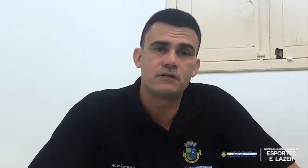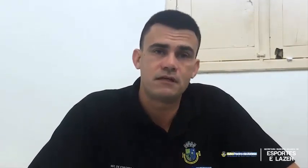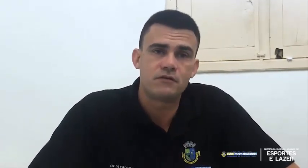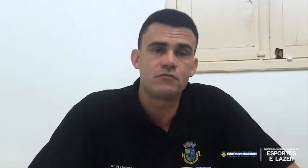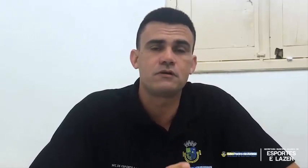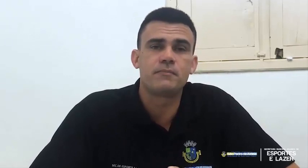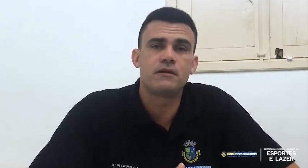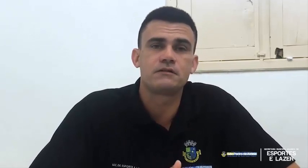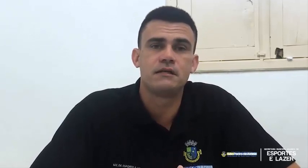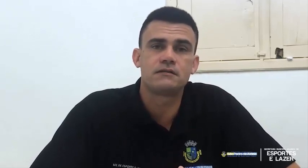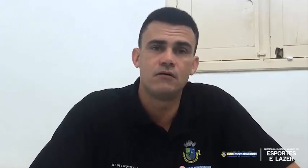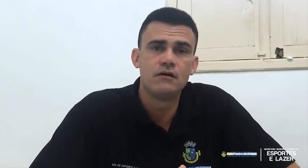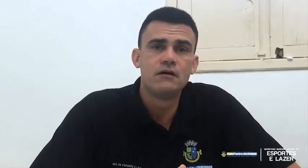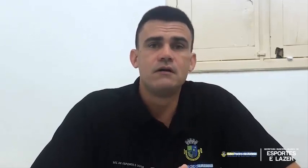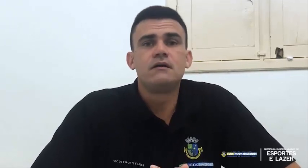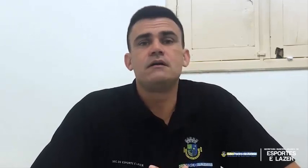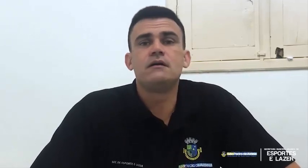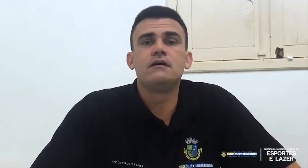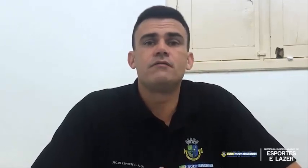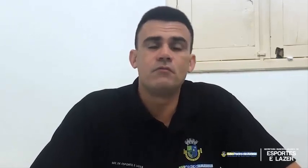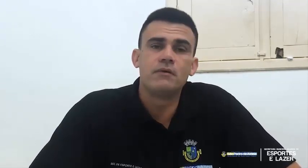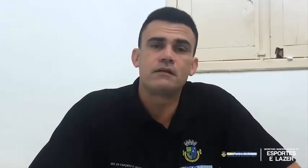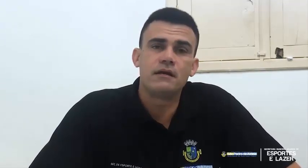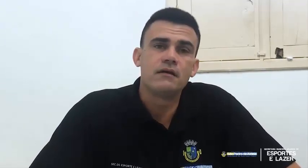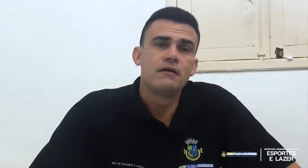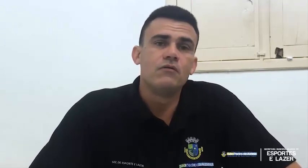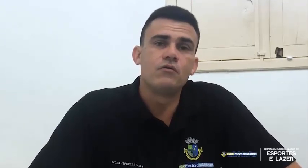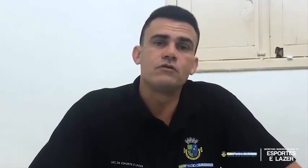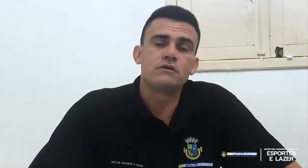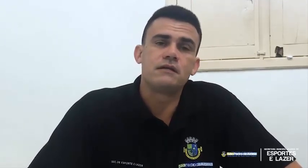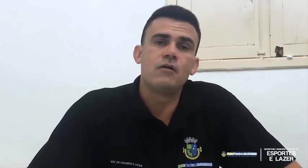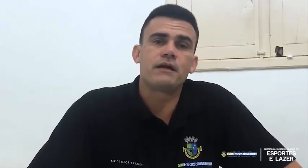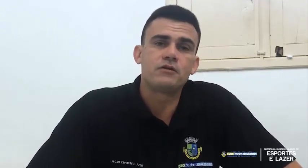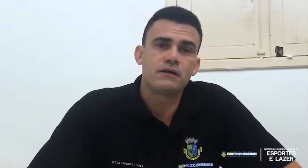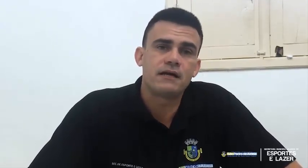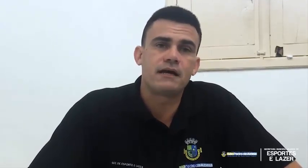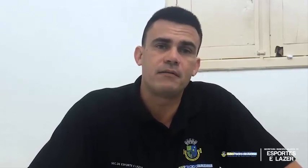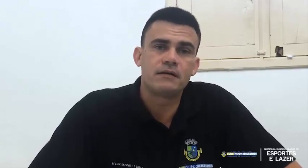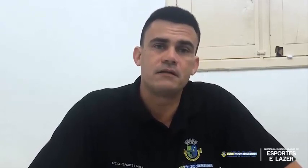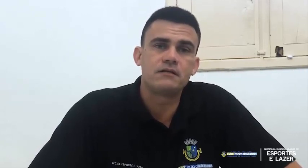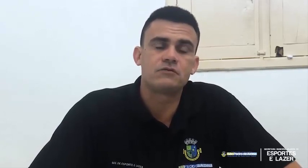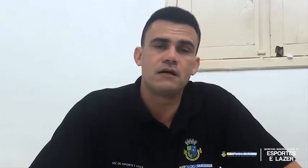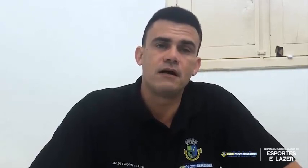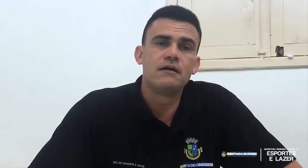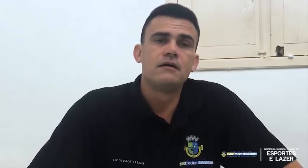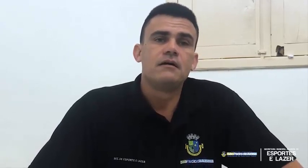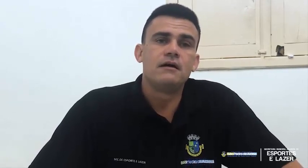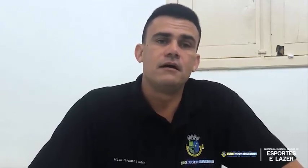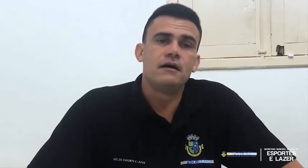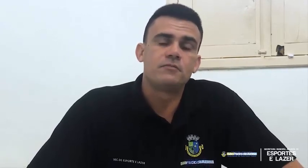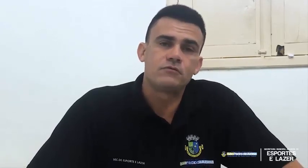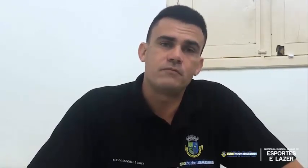com a presença de vocês Vamos torcer pela nossa seleção E vamos manter o cunho social Para que a gente possa arrecadar bastante E ajudar